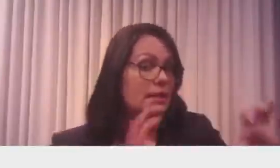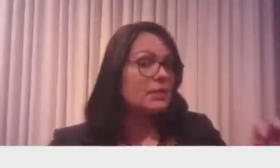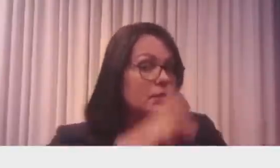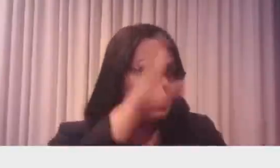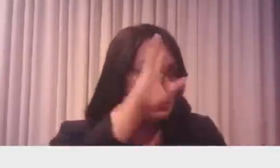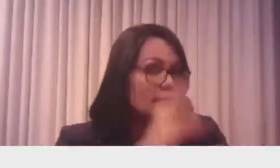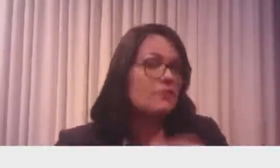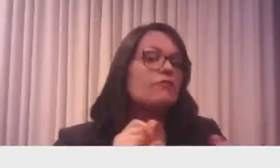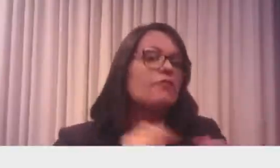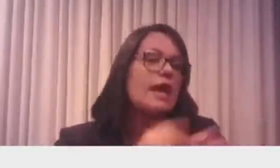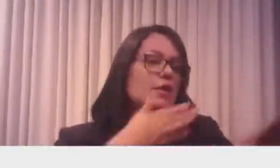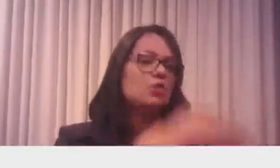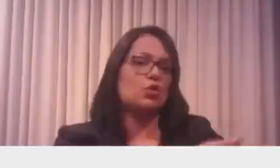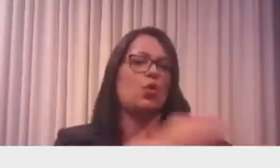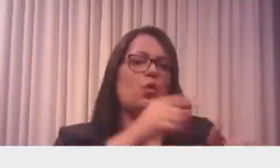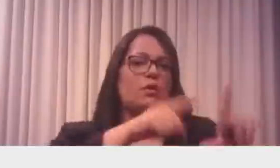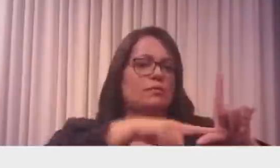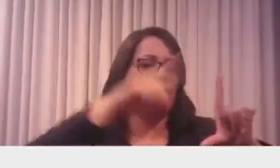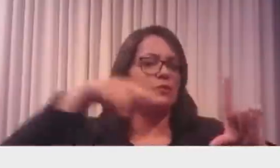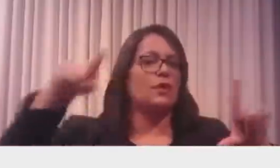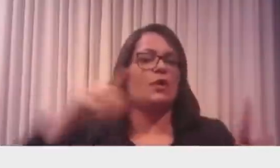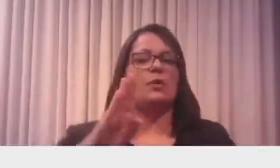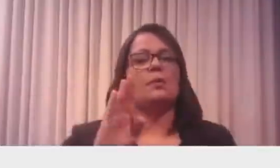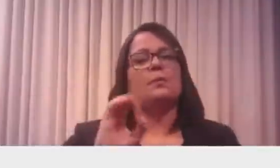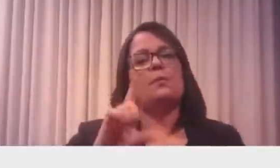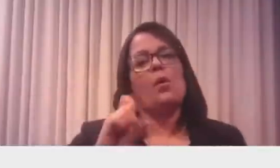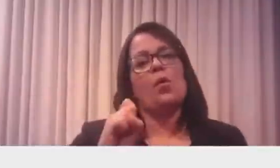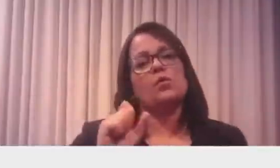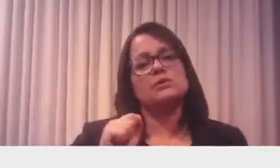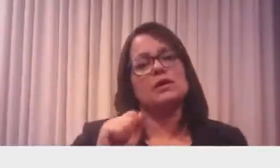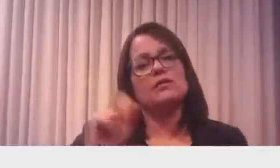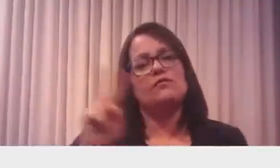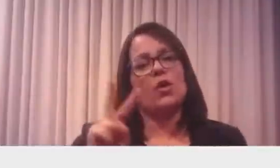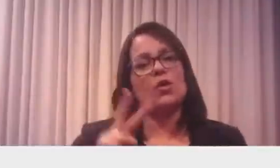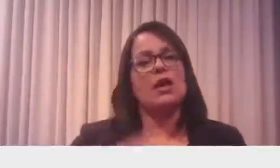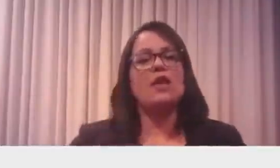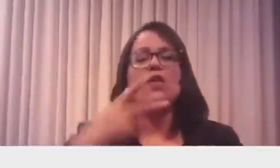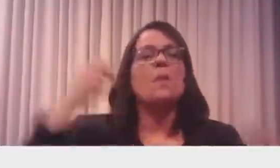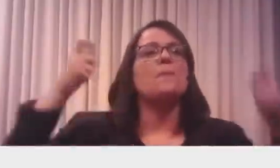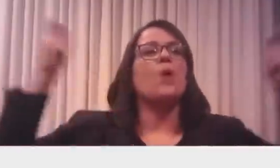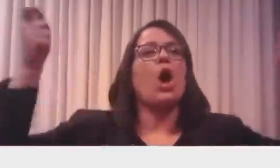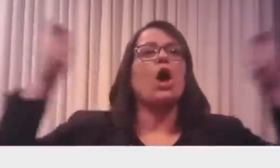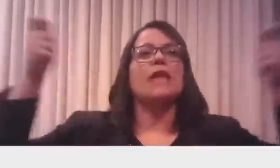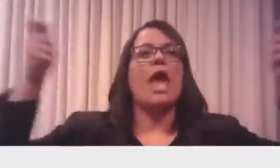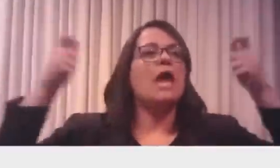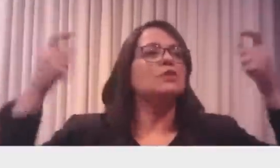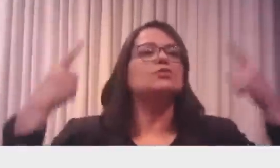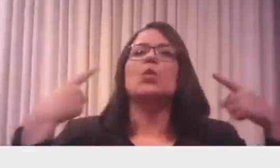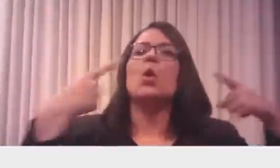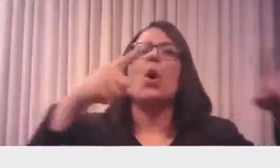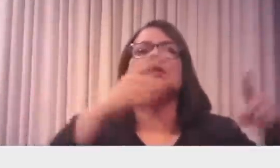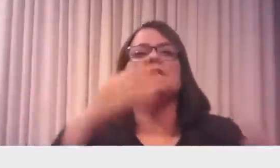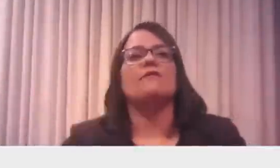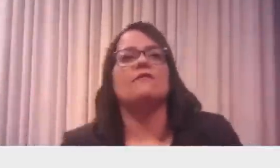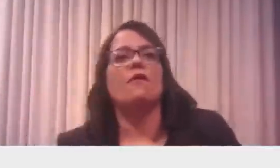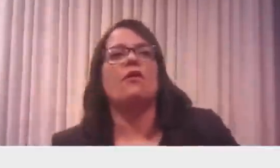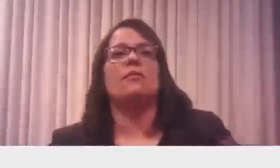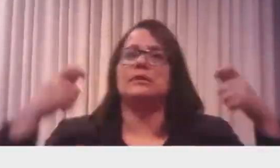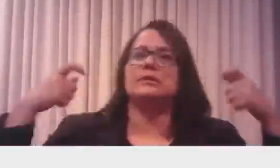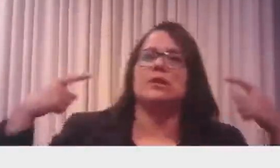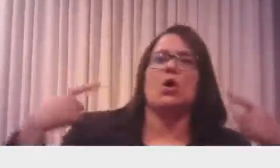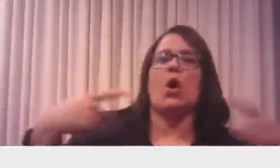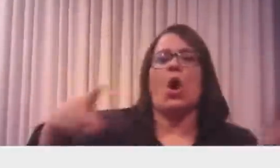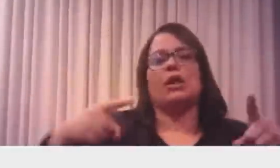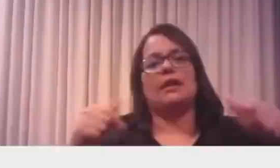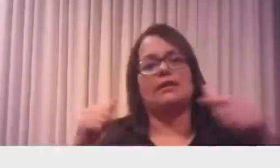Então, o Boulos aqui, diz que o protesto é contra a fome e desemprego. Então, vamos deixar claro aqui. Empresado